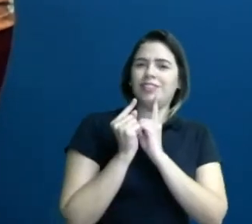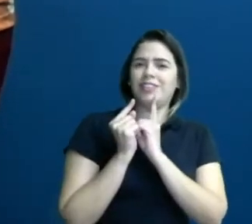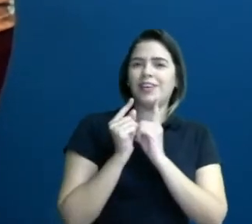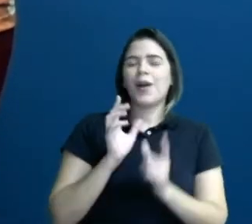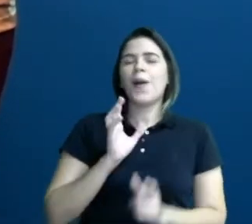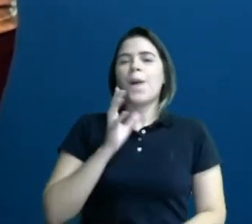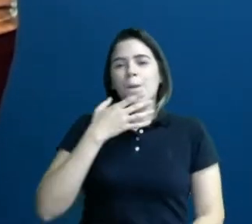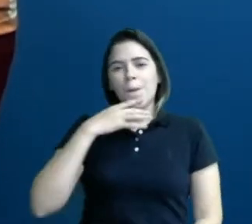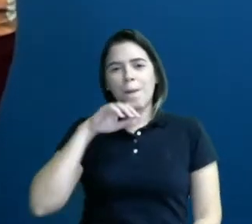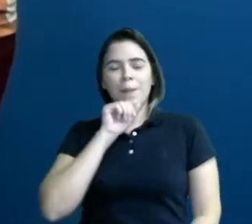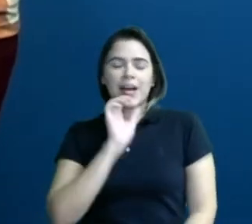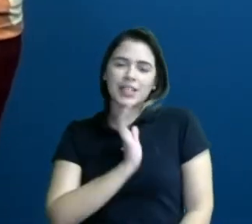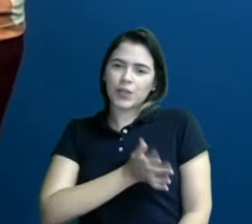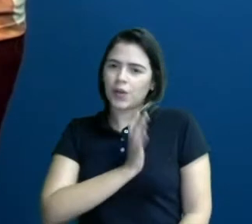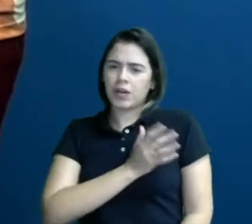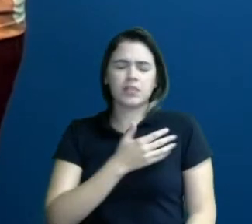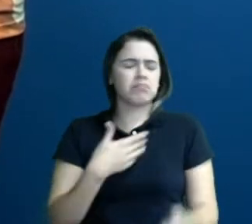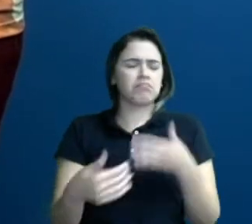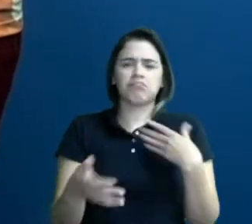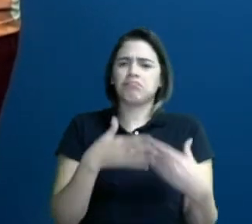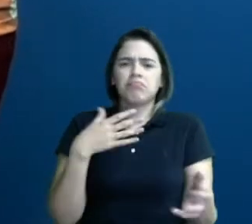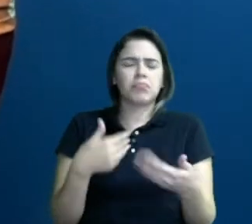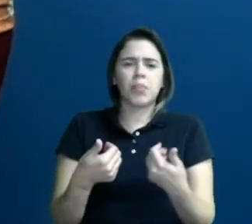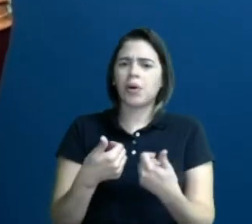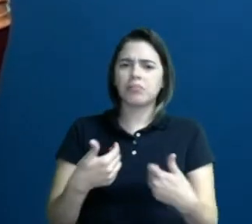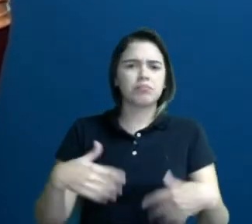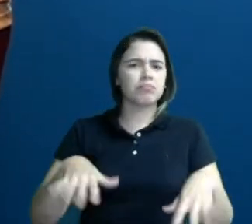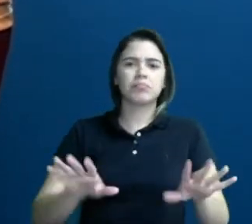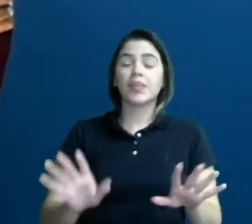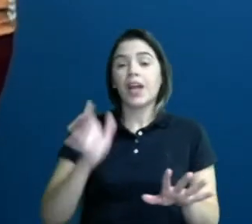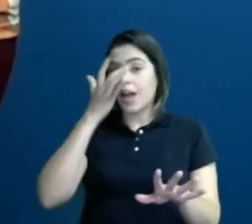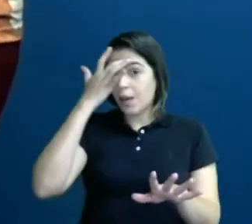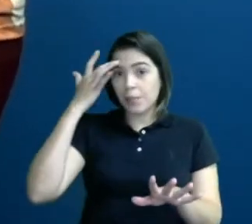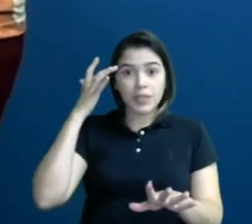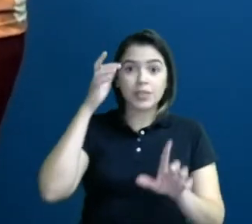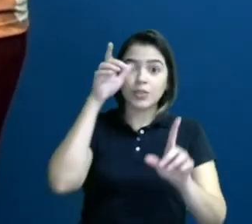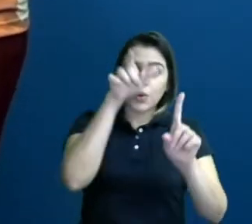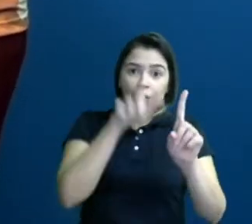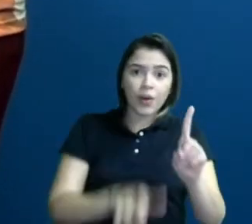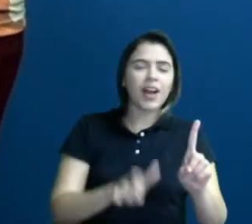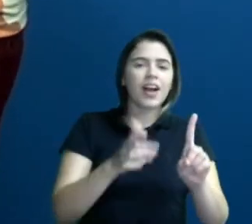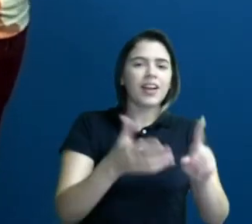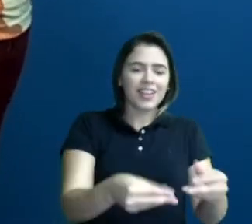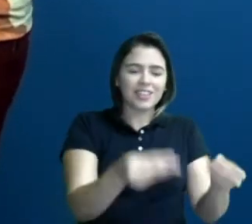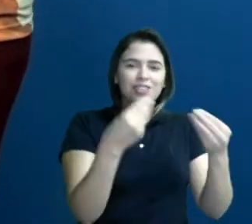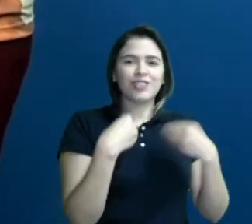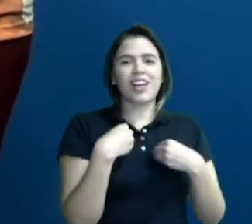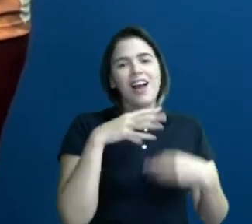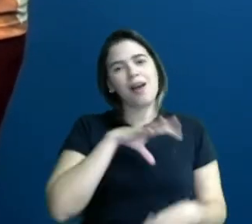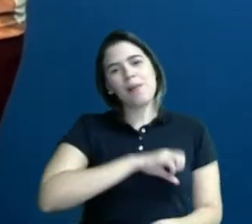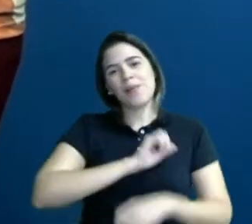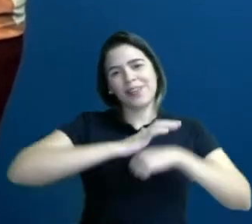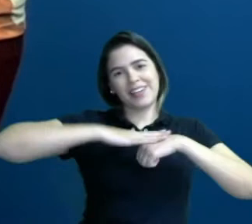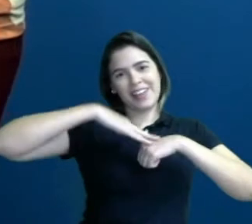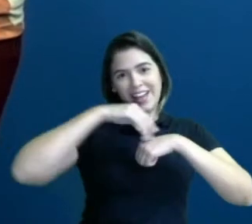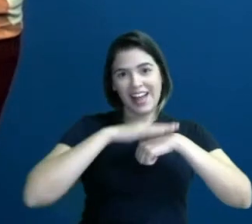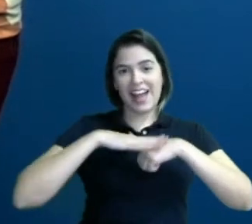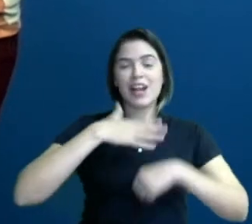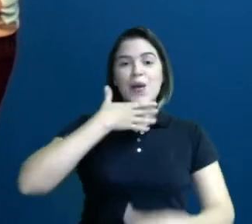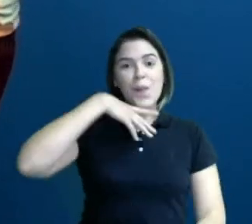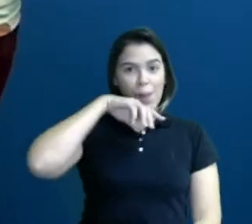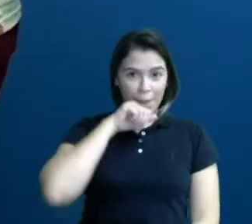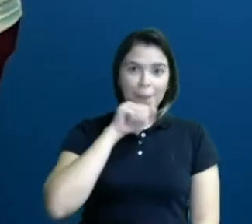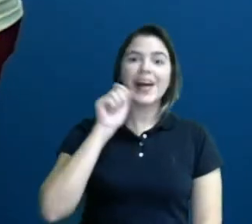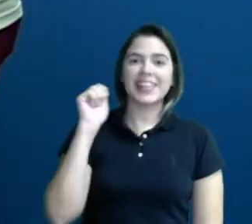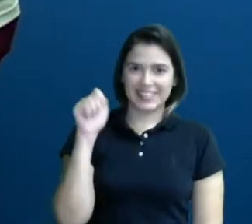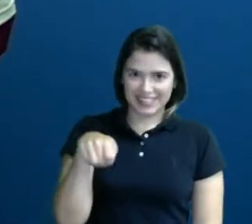pai do coração. Não importa, tá certo? A pessoa que está ali dando amor e carinho para você é o seu pai, considerado